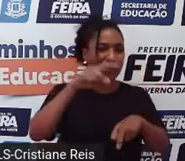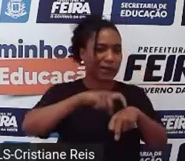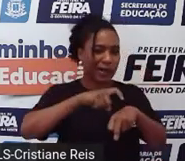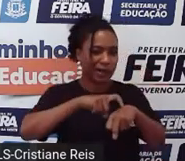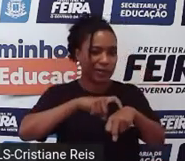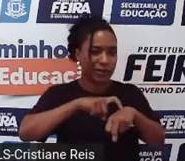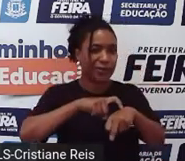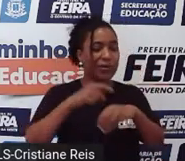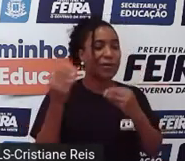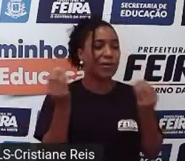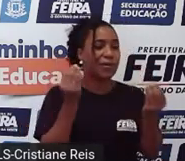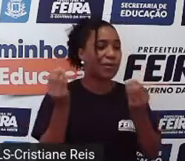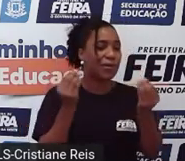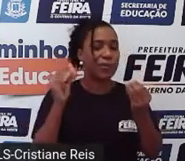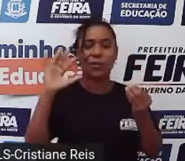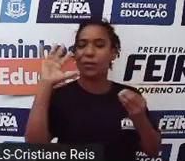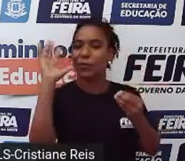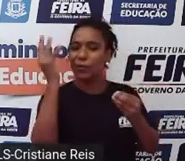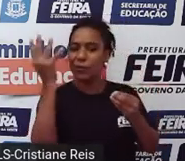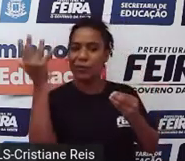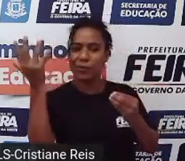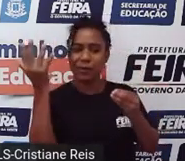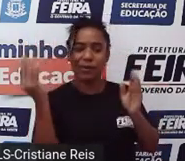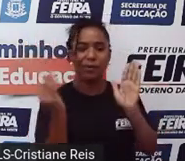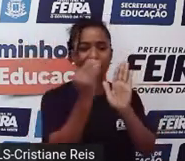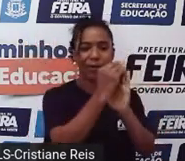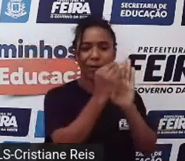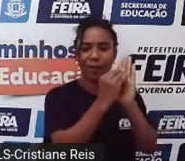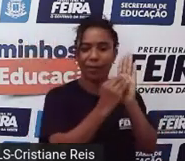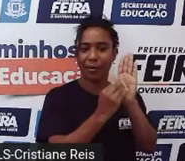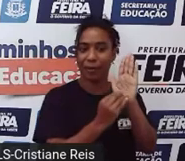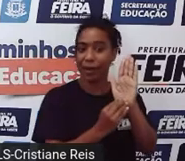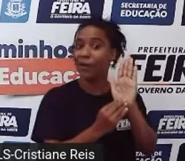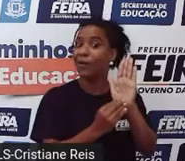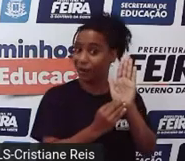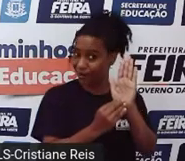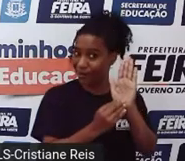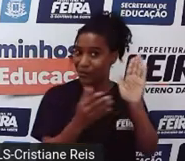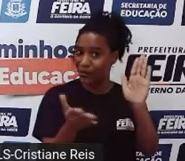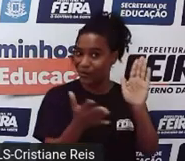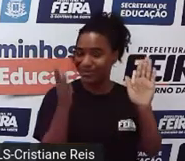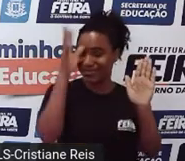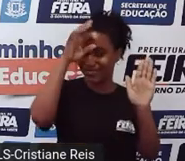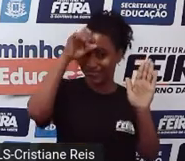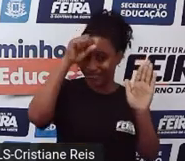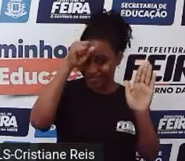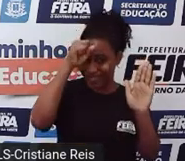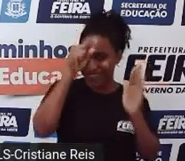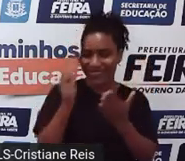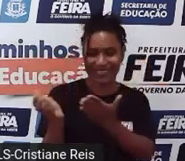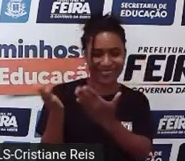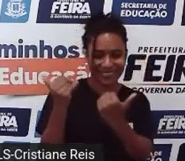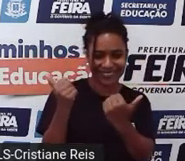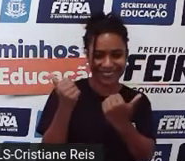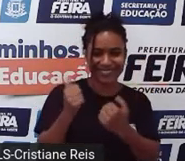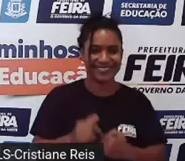tempo? Então, é sobre isso que nós vamos ampliar o nosso conhecimento na aula de hoje. Let's go!